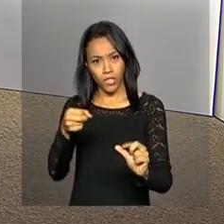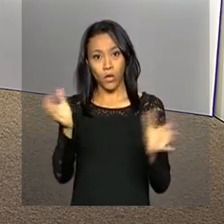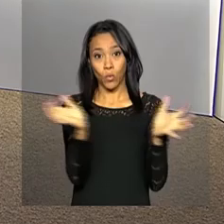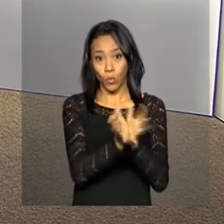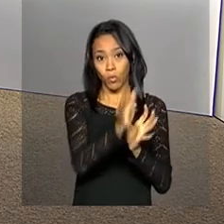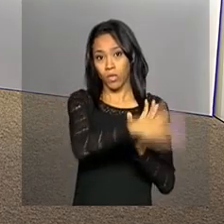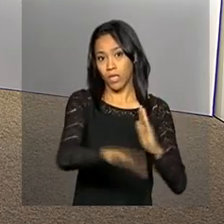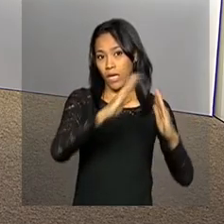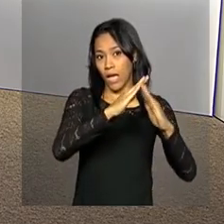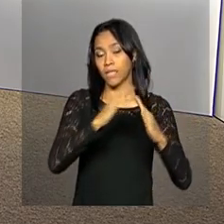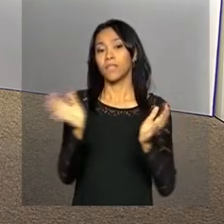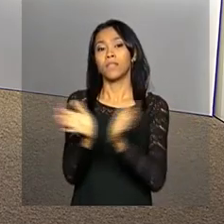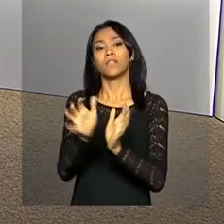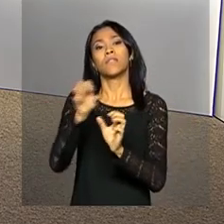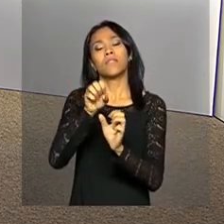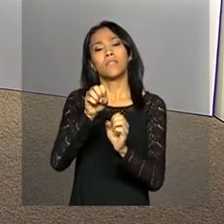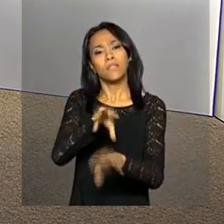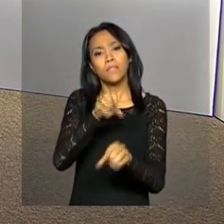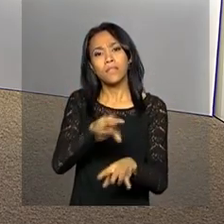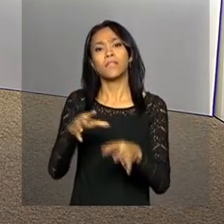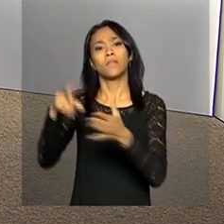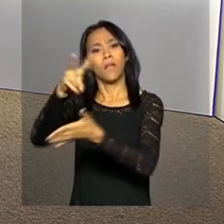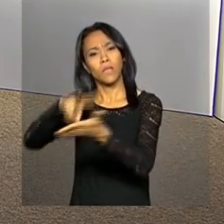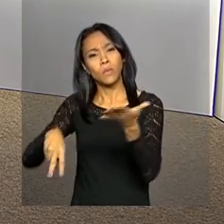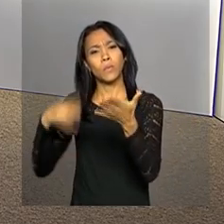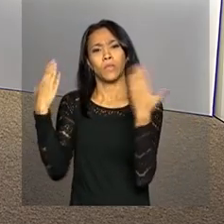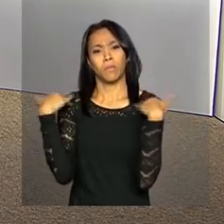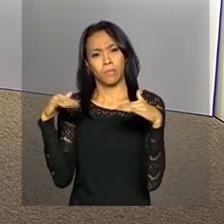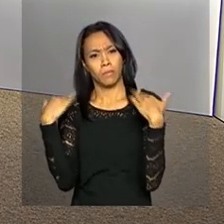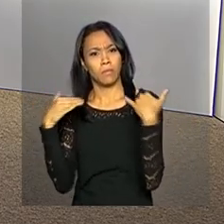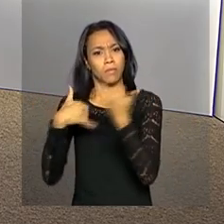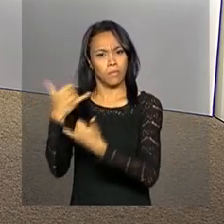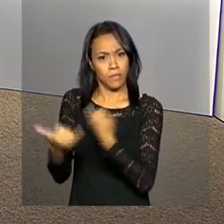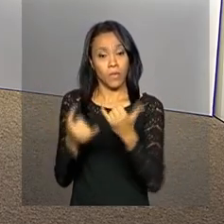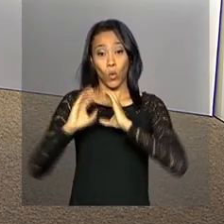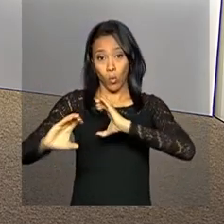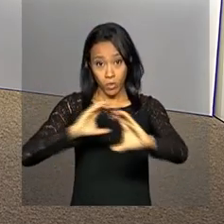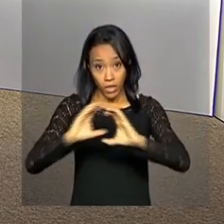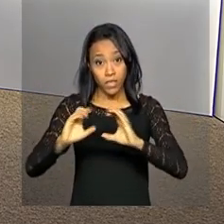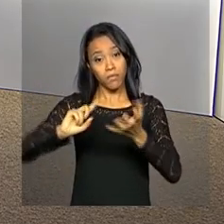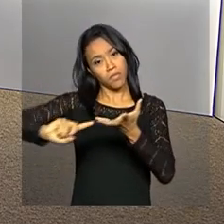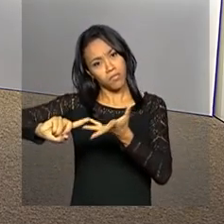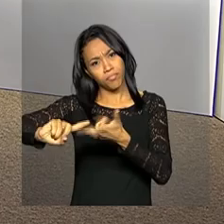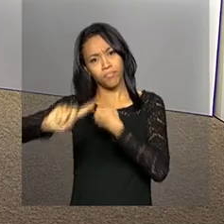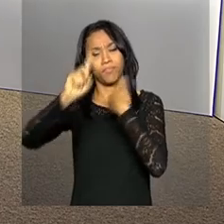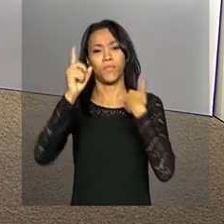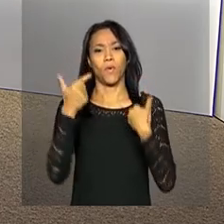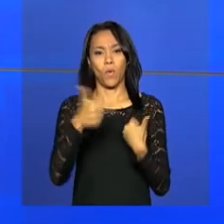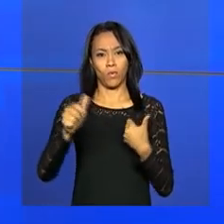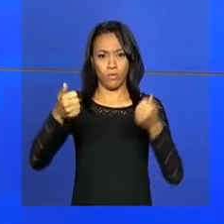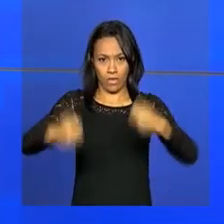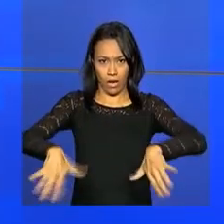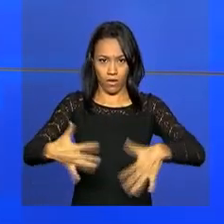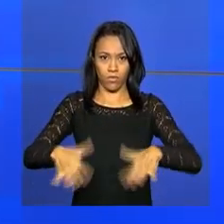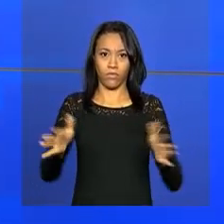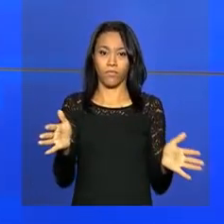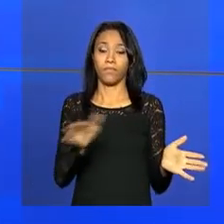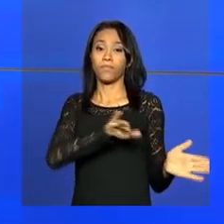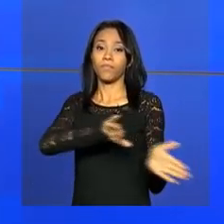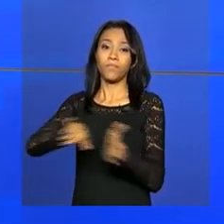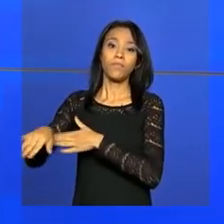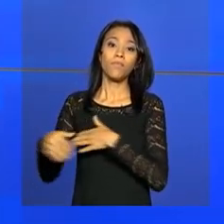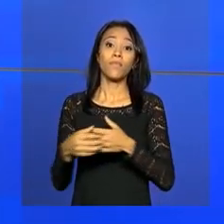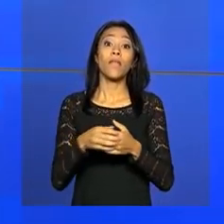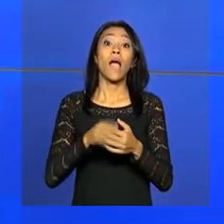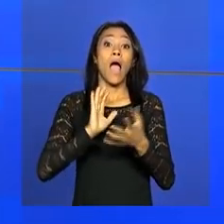Habitação, Educação, Leitura e Recreação, Comunicação e Despesas Diversas. E durante a